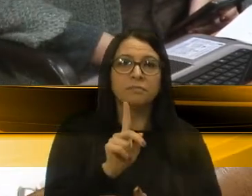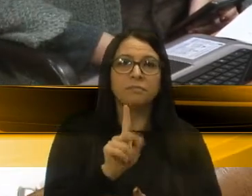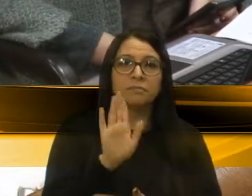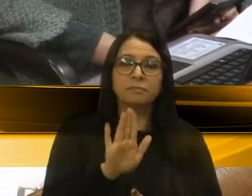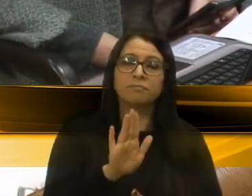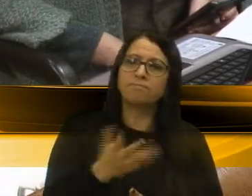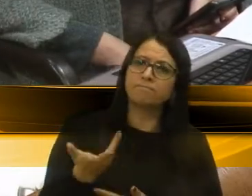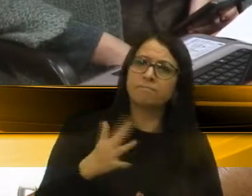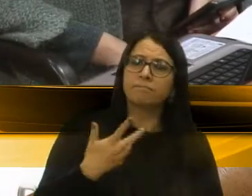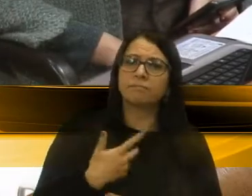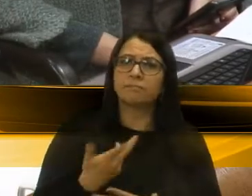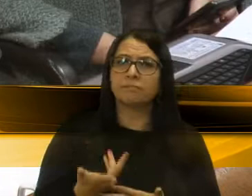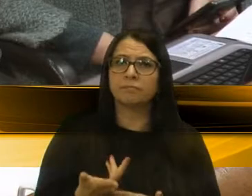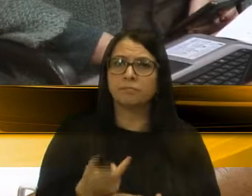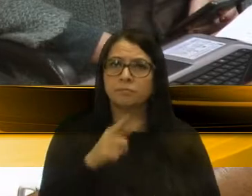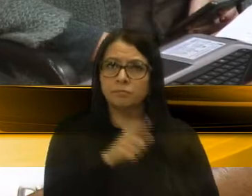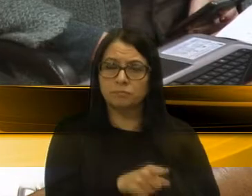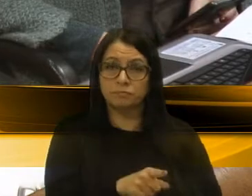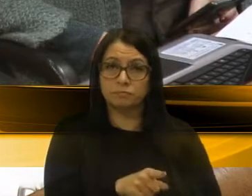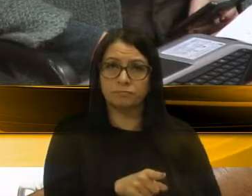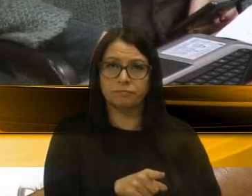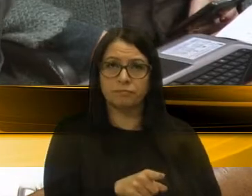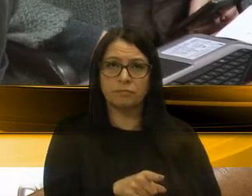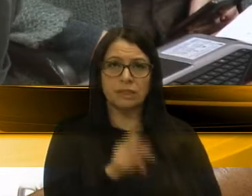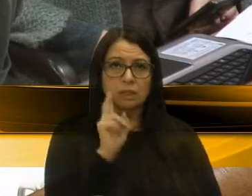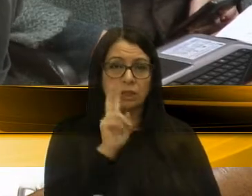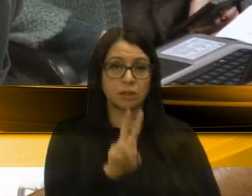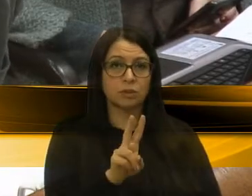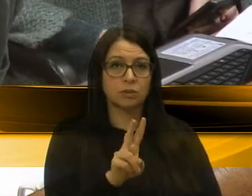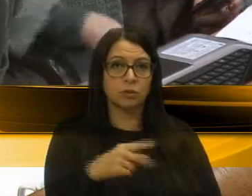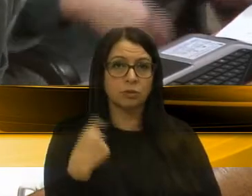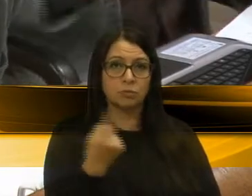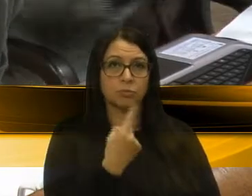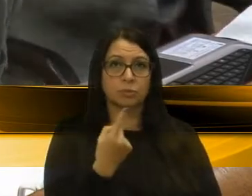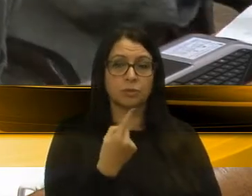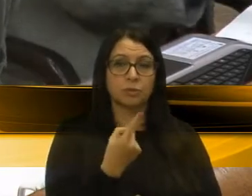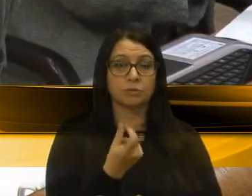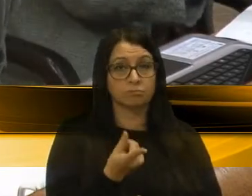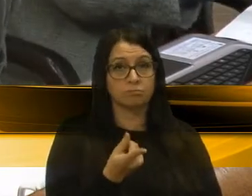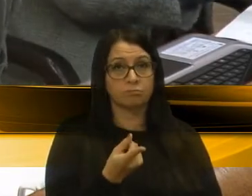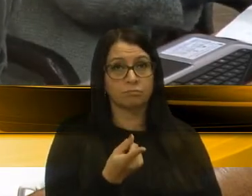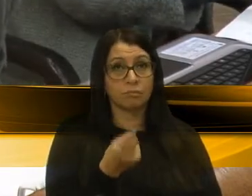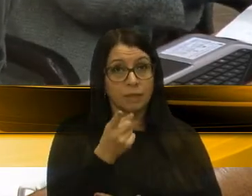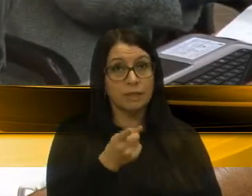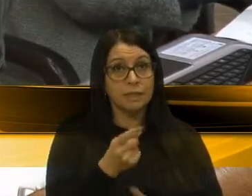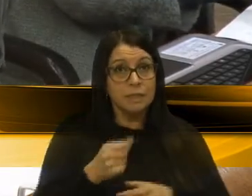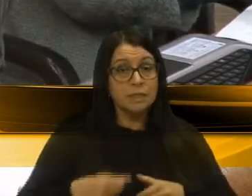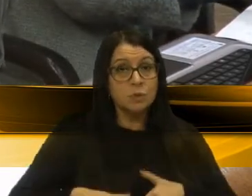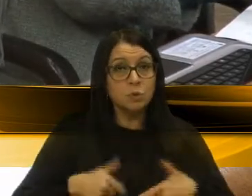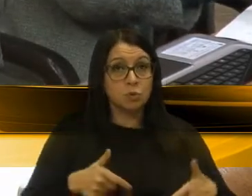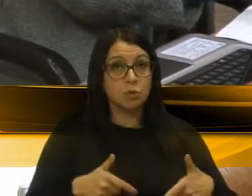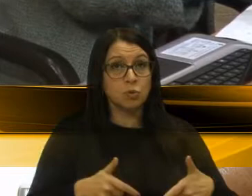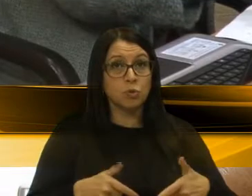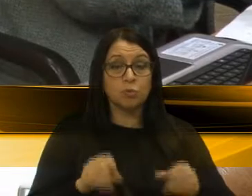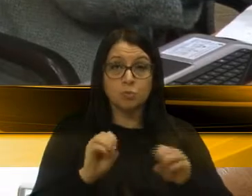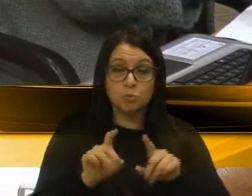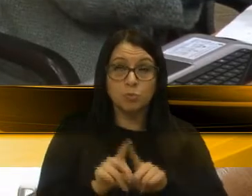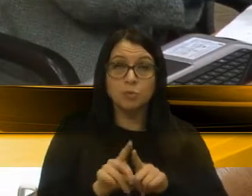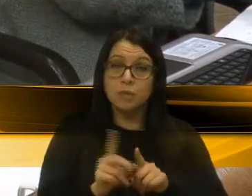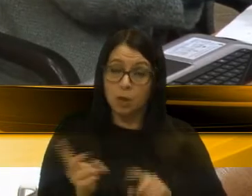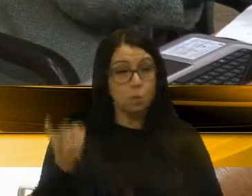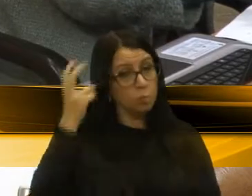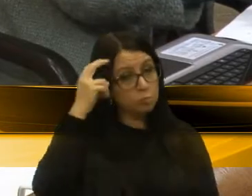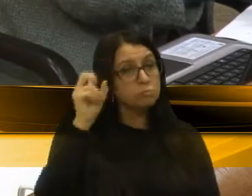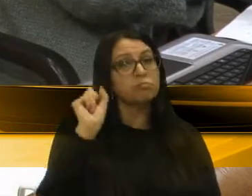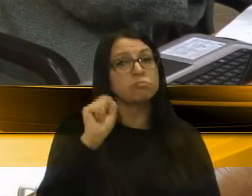até meio assim de colocar onde é o local indicado. Então, essa situação tem que ser educativa e é cultural,